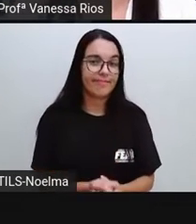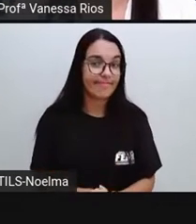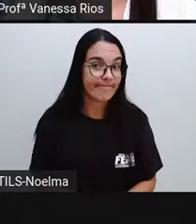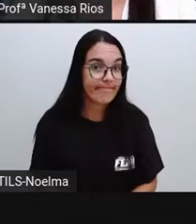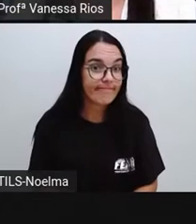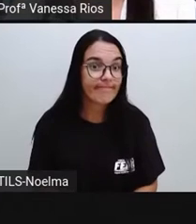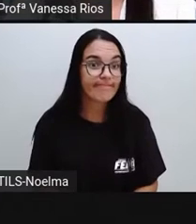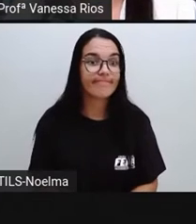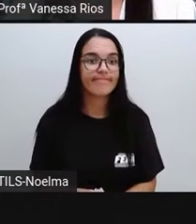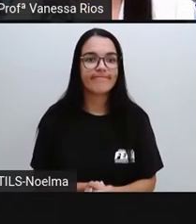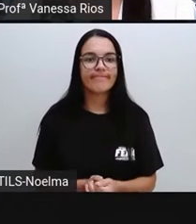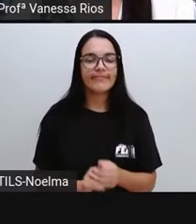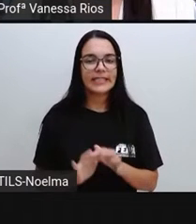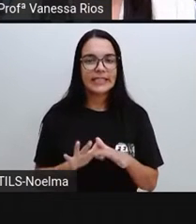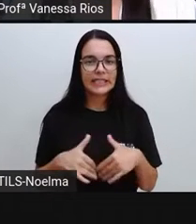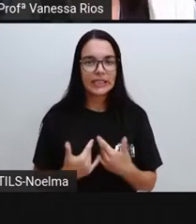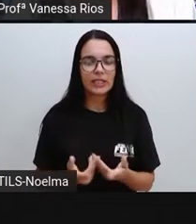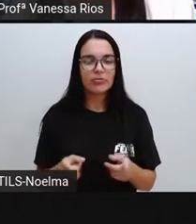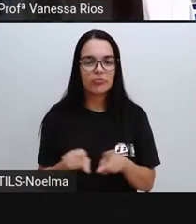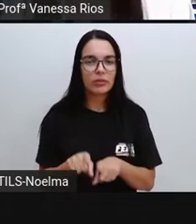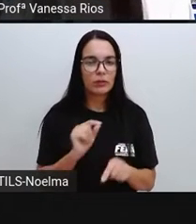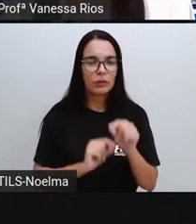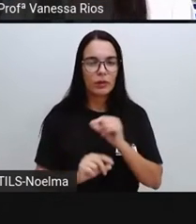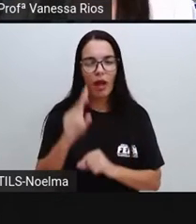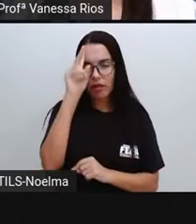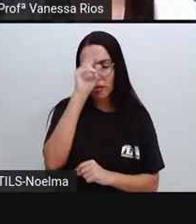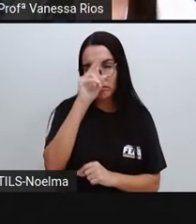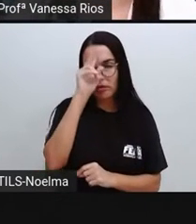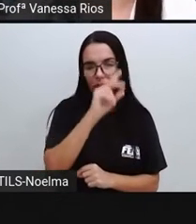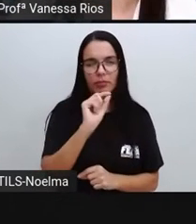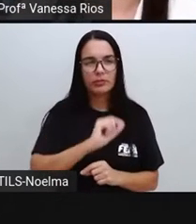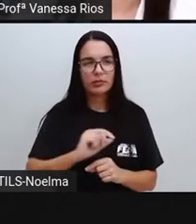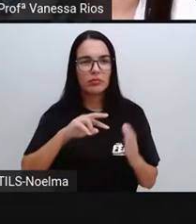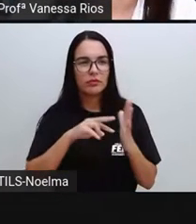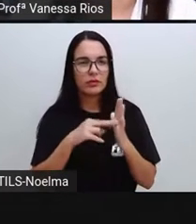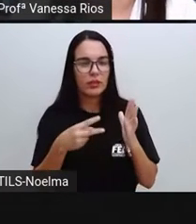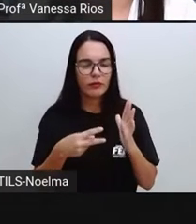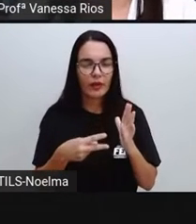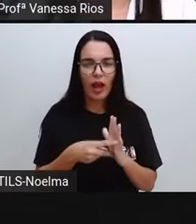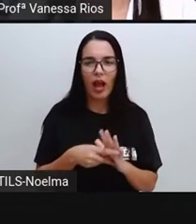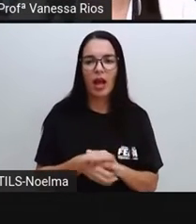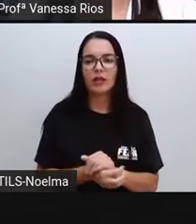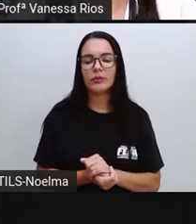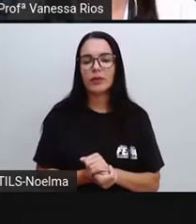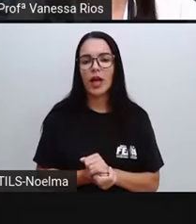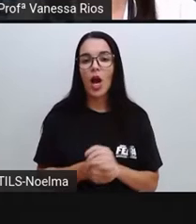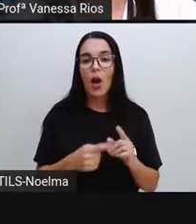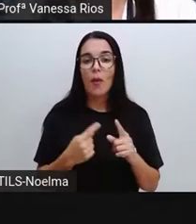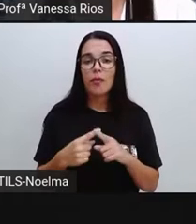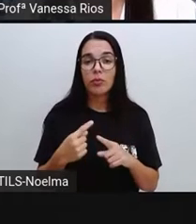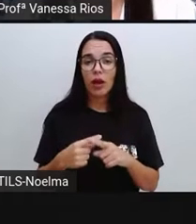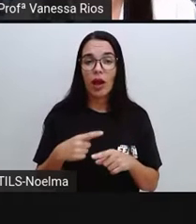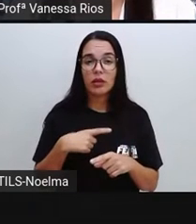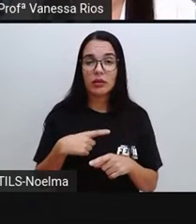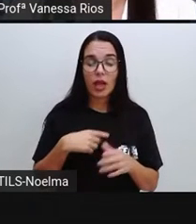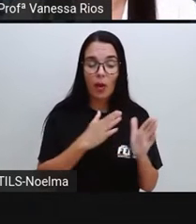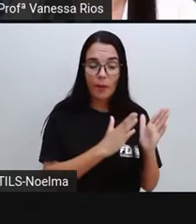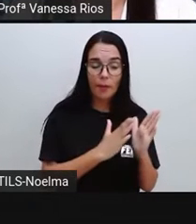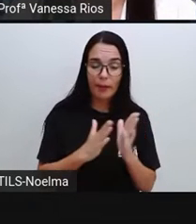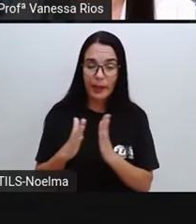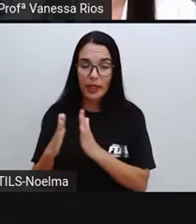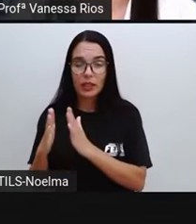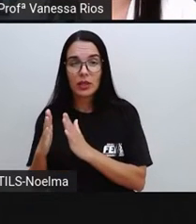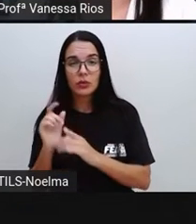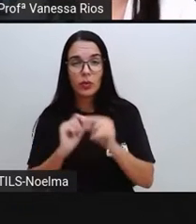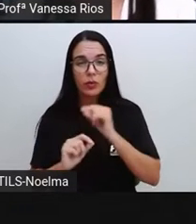E aí a gente se recorda do nomadismo, da definição de nômade, recorrendo ao período em que o ser